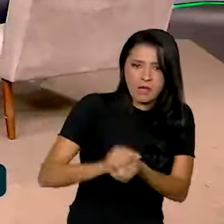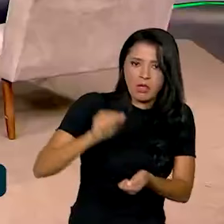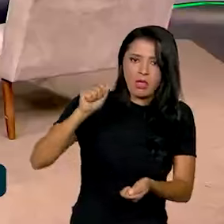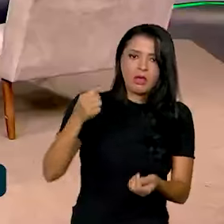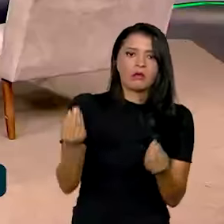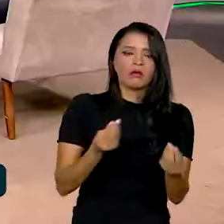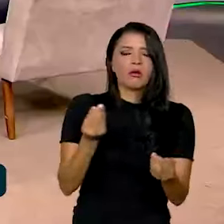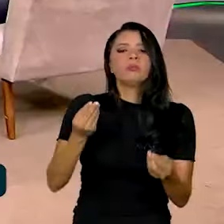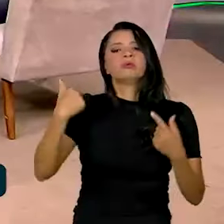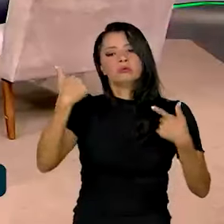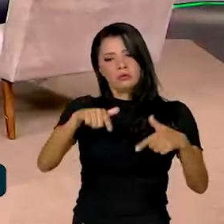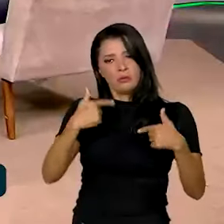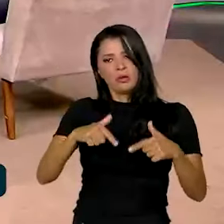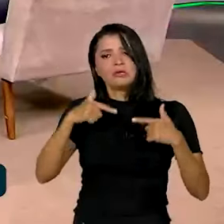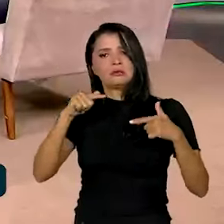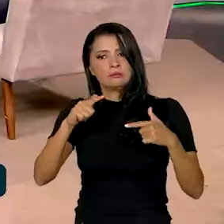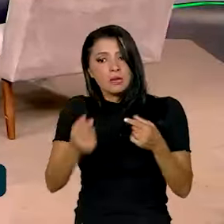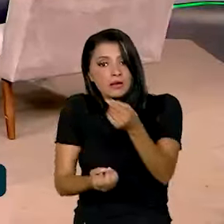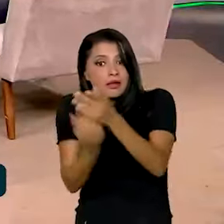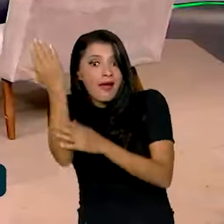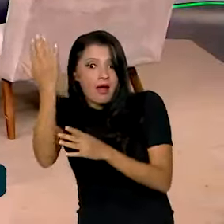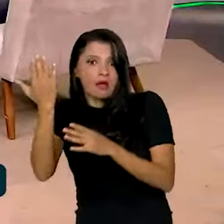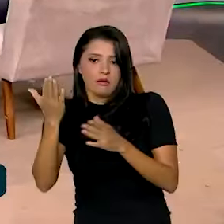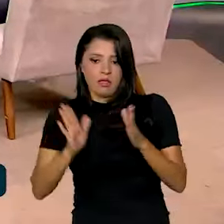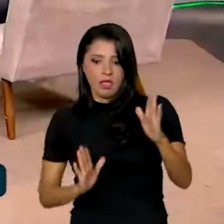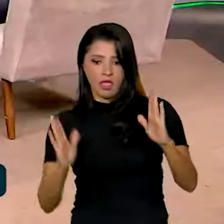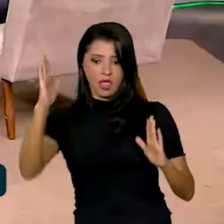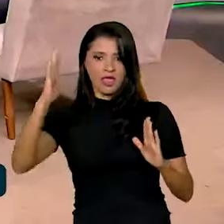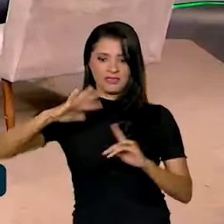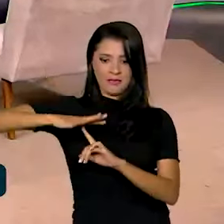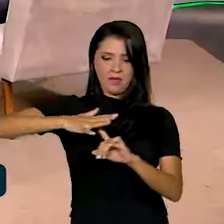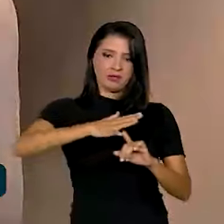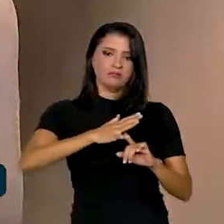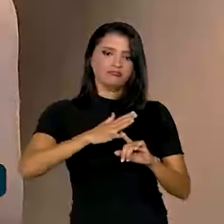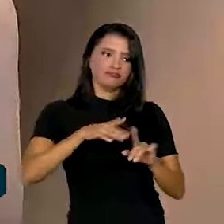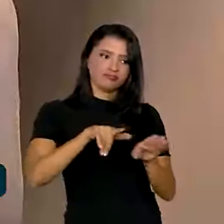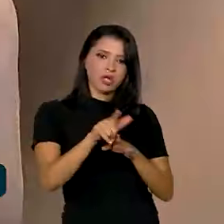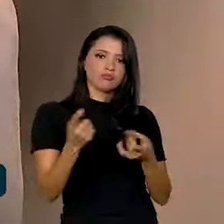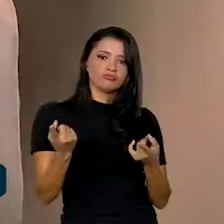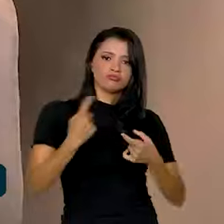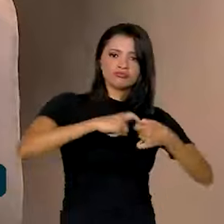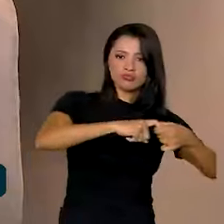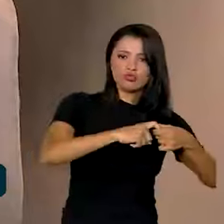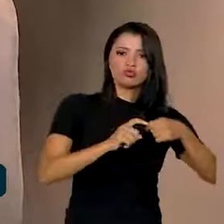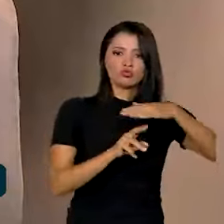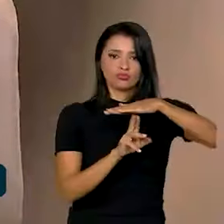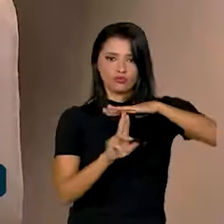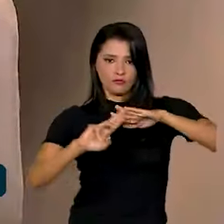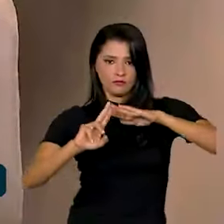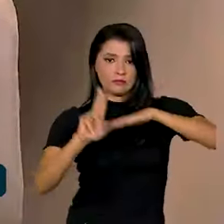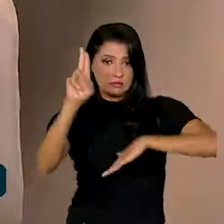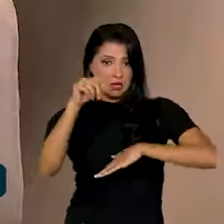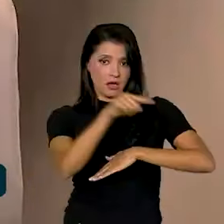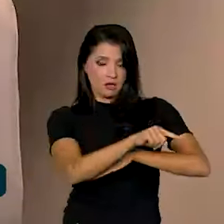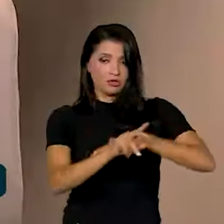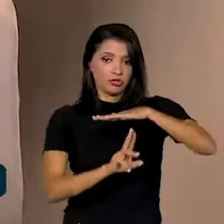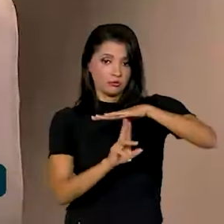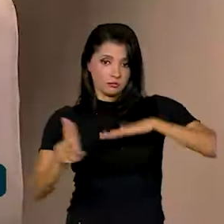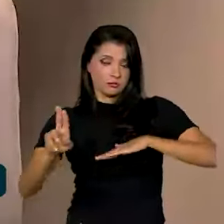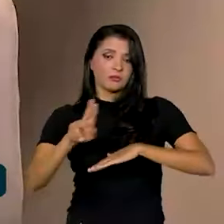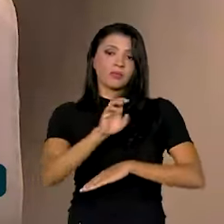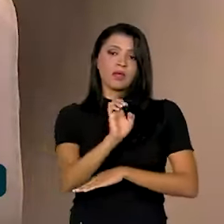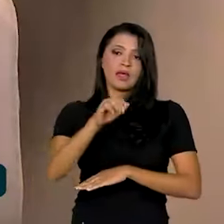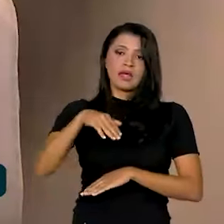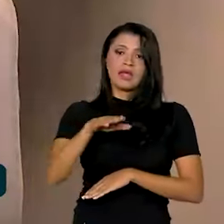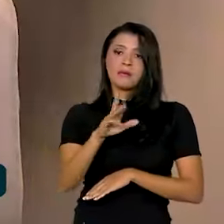trabalhando o desenvolvimento dessa máquina. Então, fazendo um conselho com a universidade, junto da Universidade Embrapa,